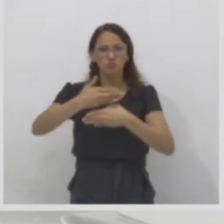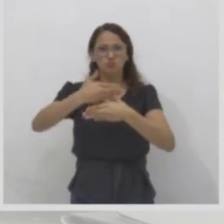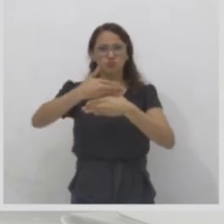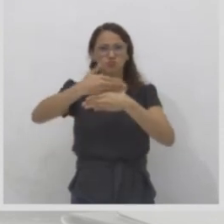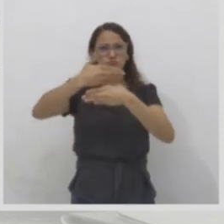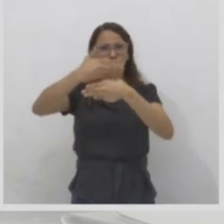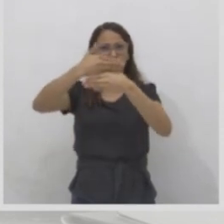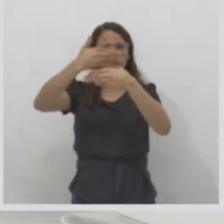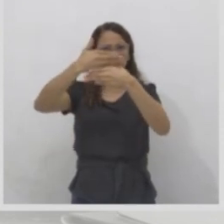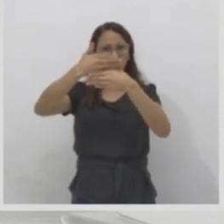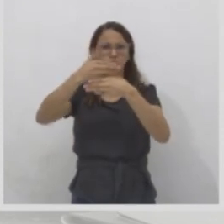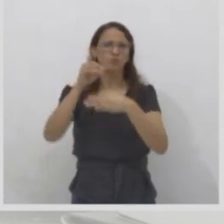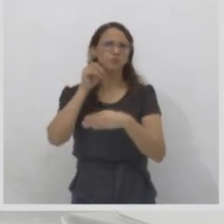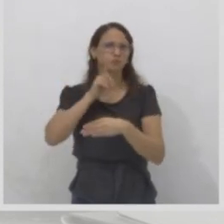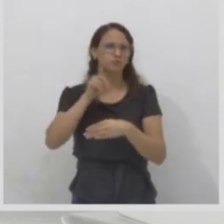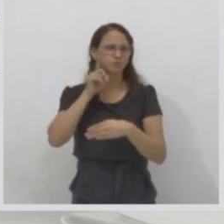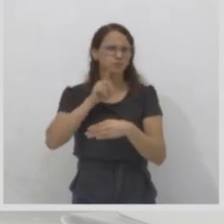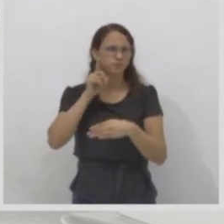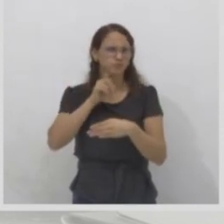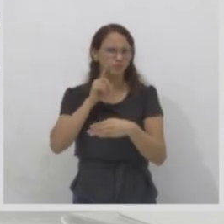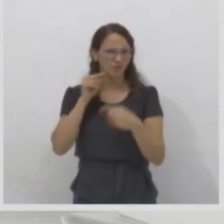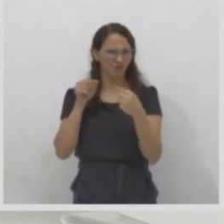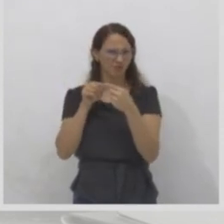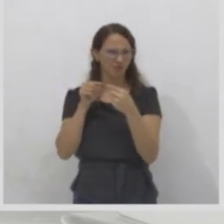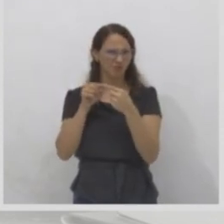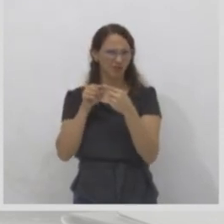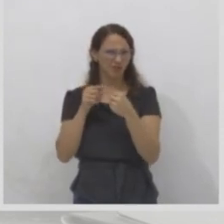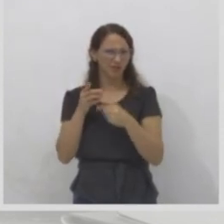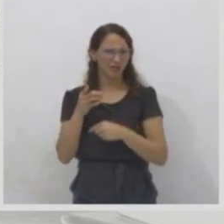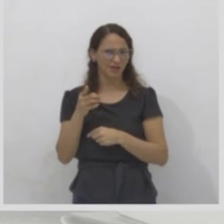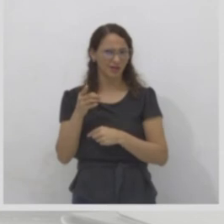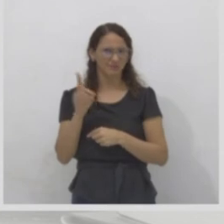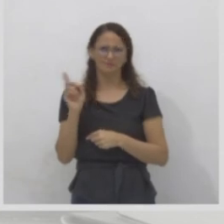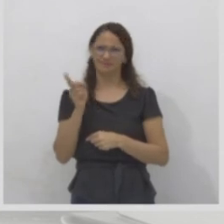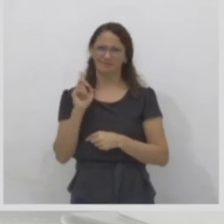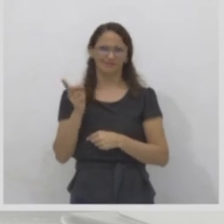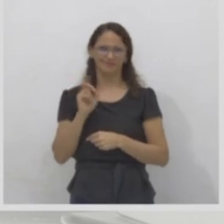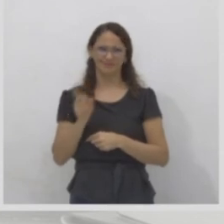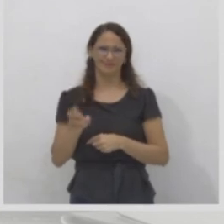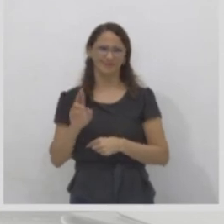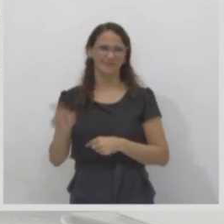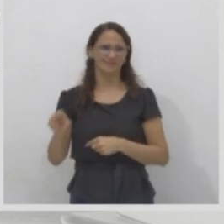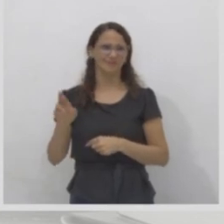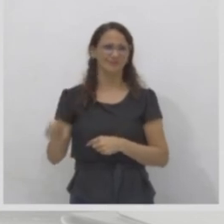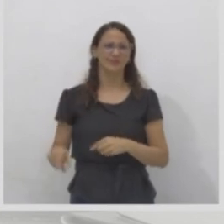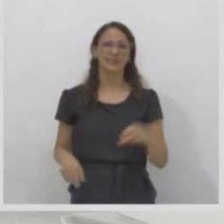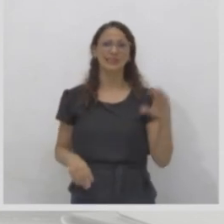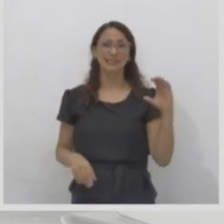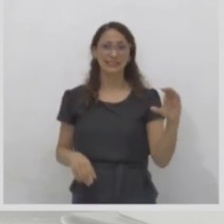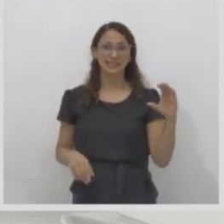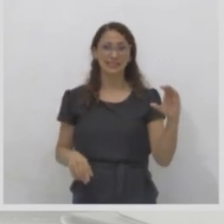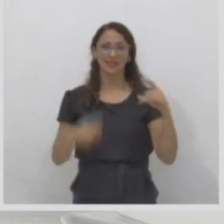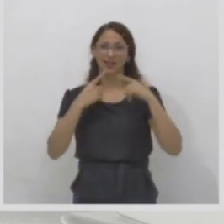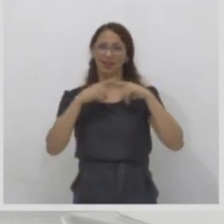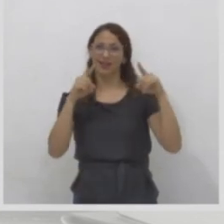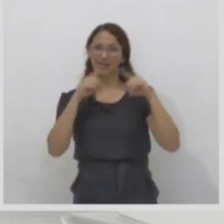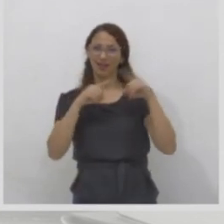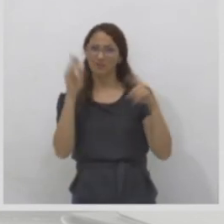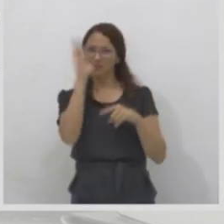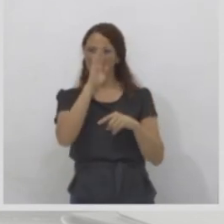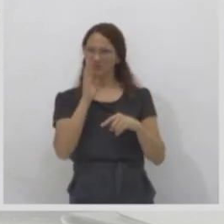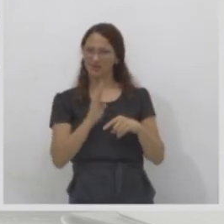charge fala dos Estados Unidos, aluno? Também não. Letra C critica a ação brasileira? Fala de Brasil?